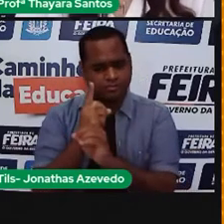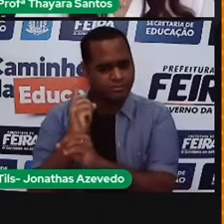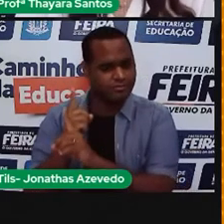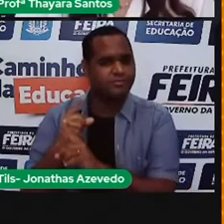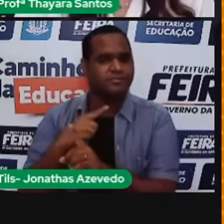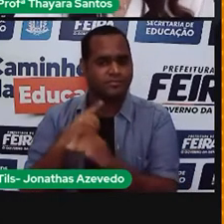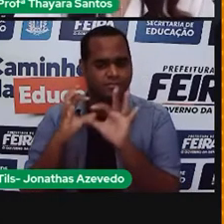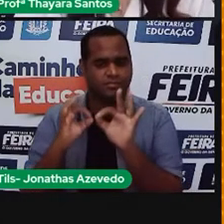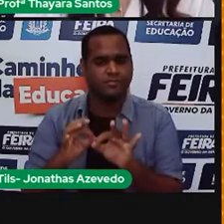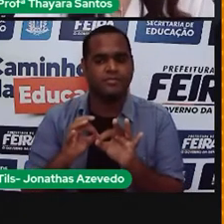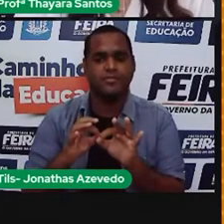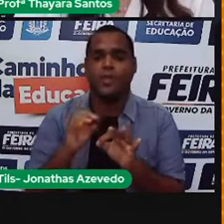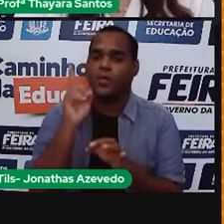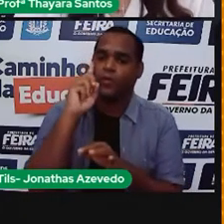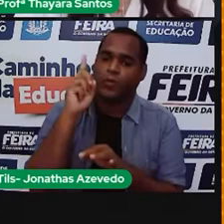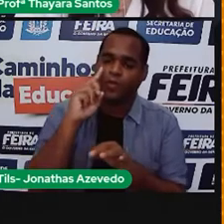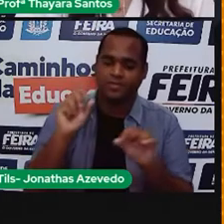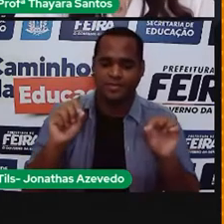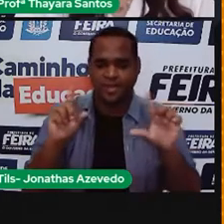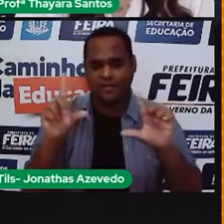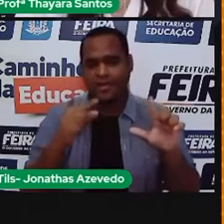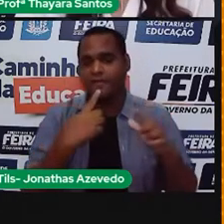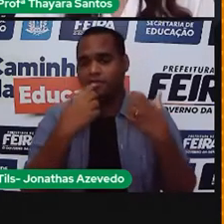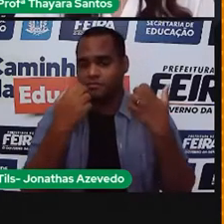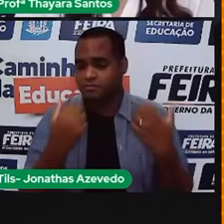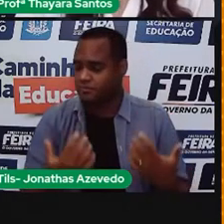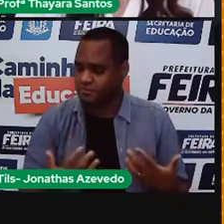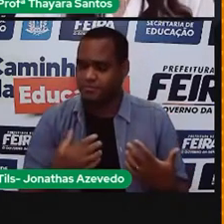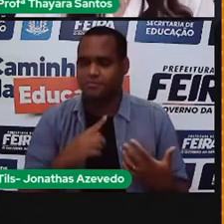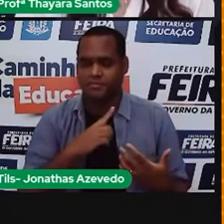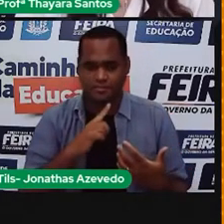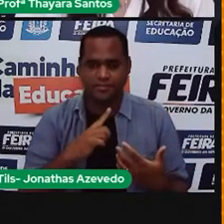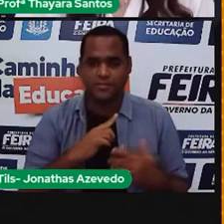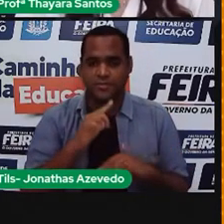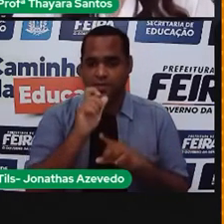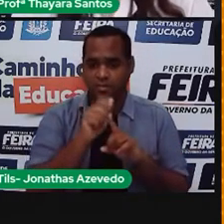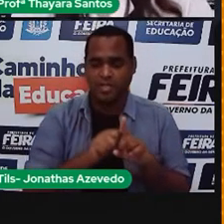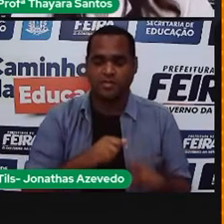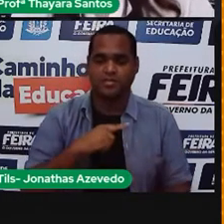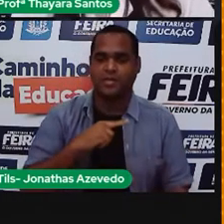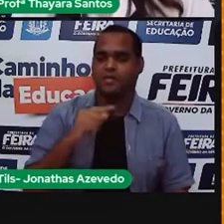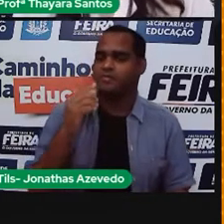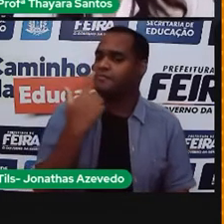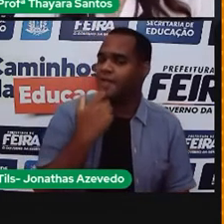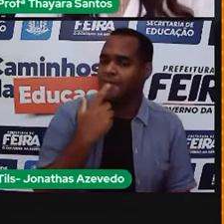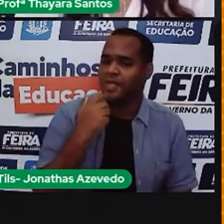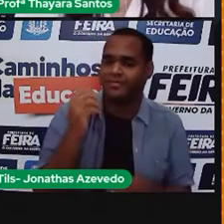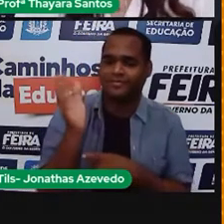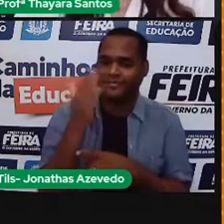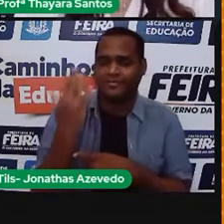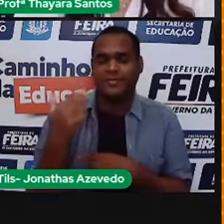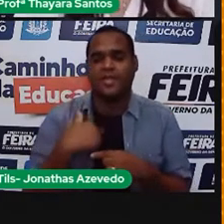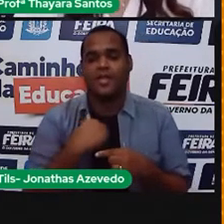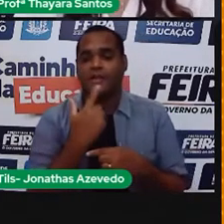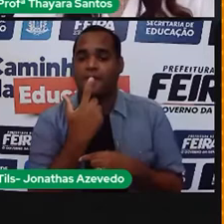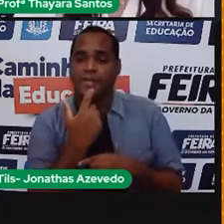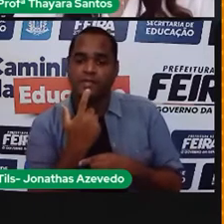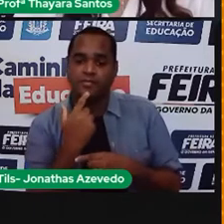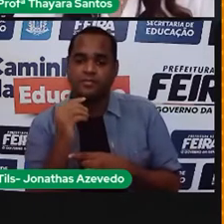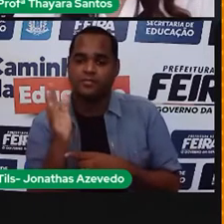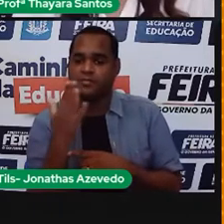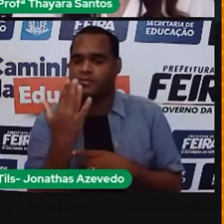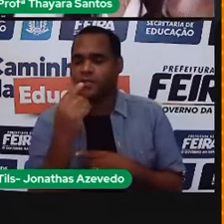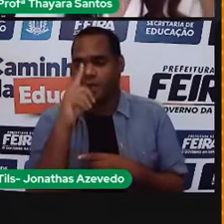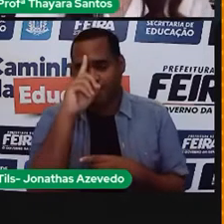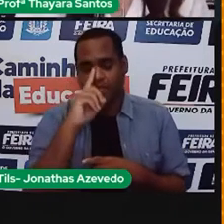porque todo dia no telejornal passa, ah, esse mês a gente vai estar na bandeira vermelha, ah, esse mês a vai estar na bandeira